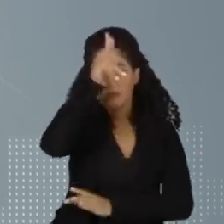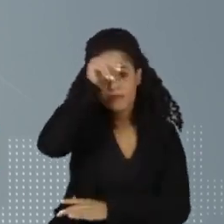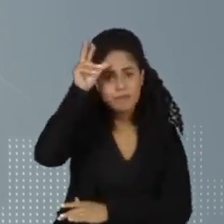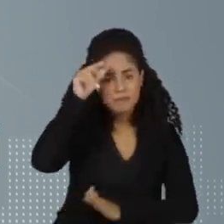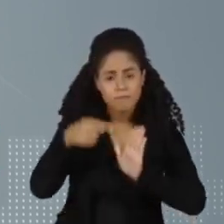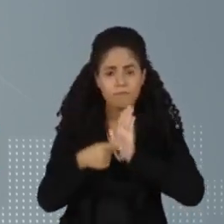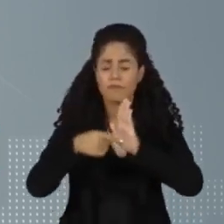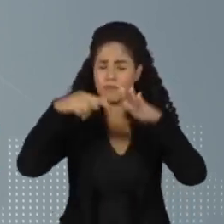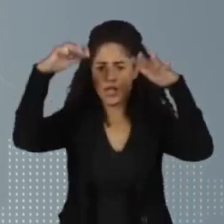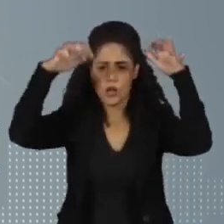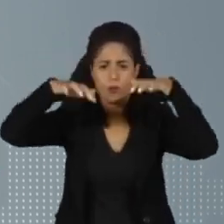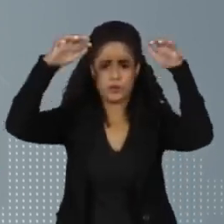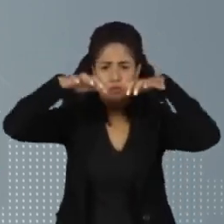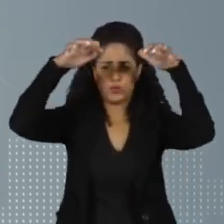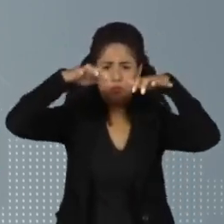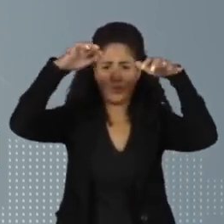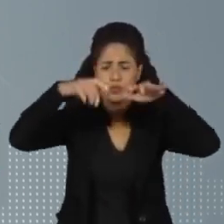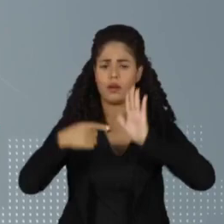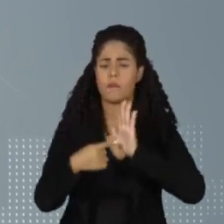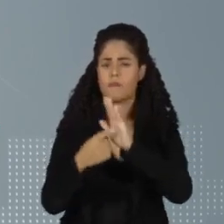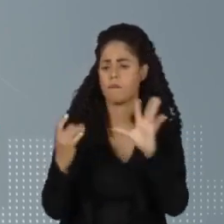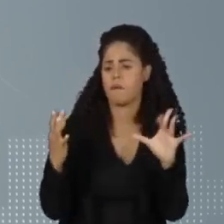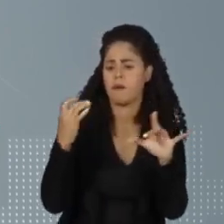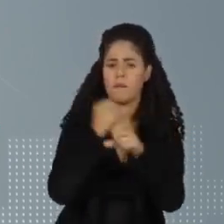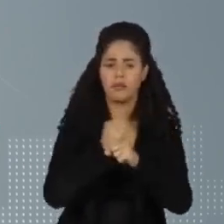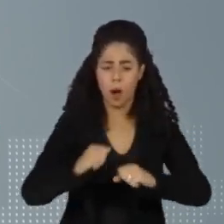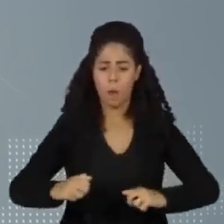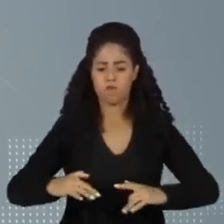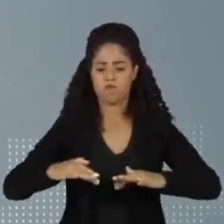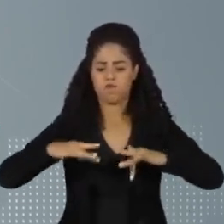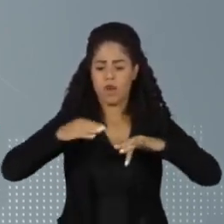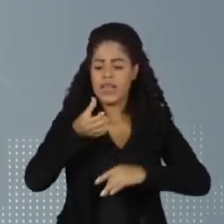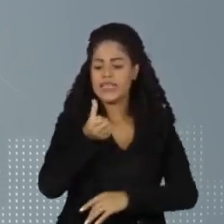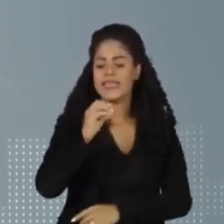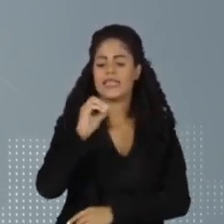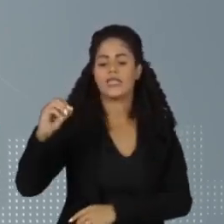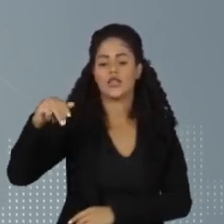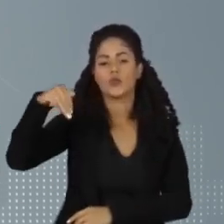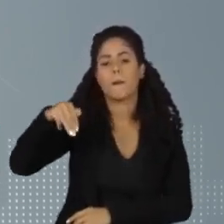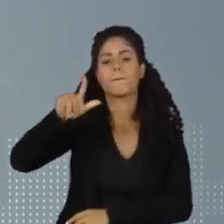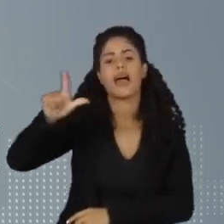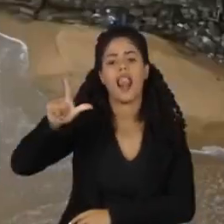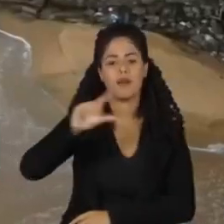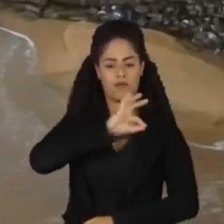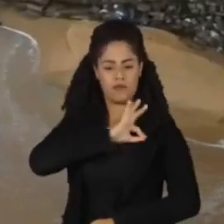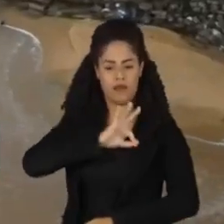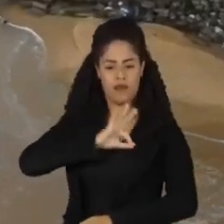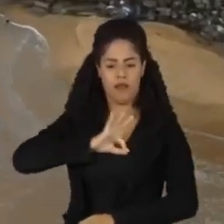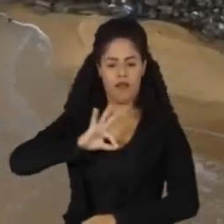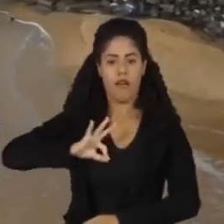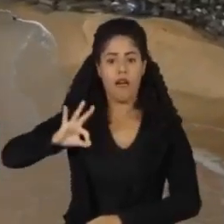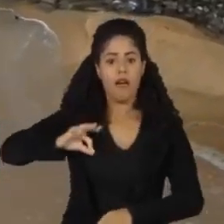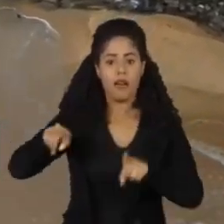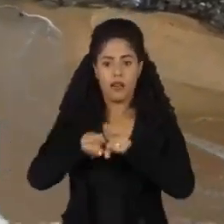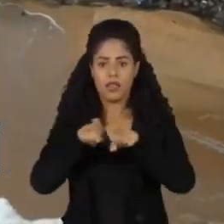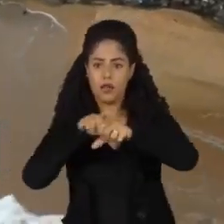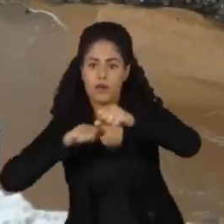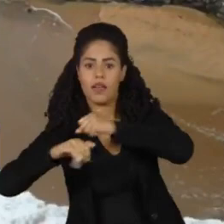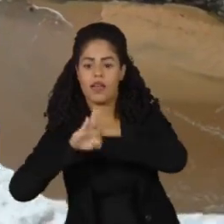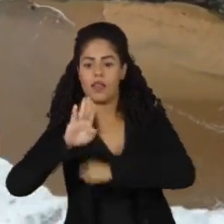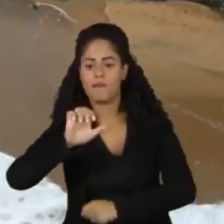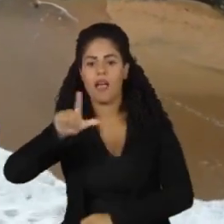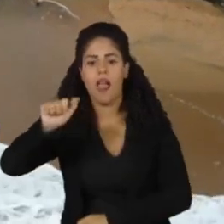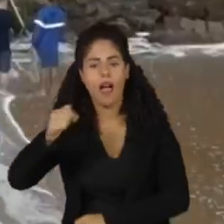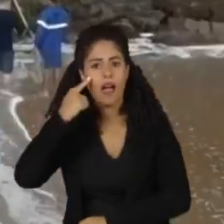O temporal também contabilizou o volume superior a 600 milímetros em Bertioga. Em Ilhabela, a